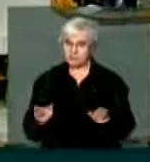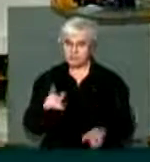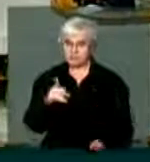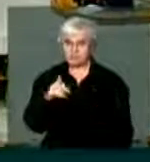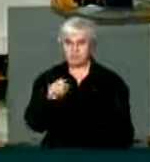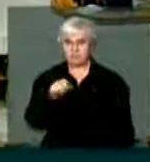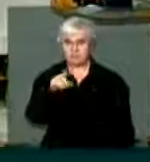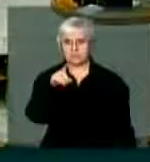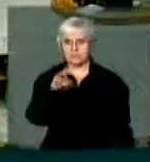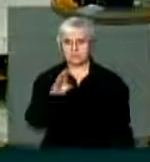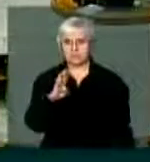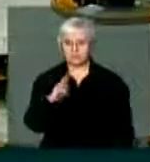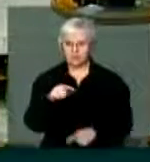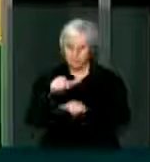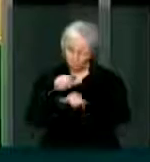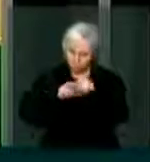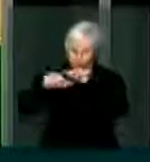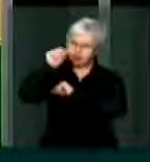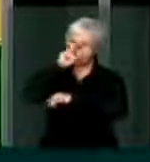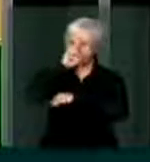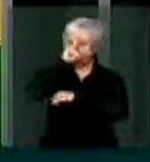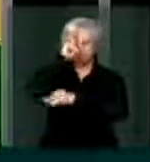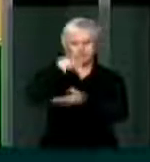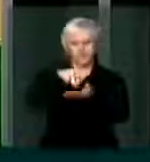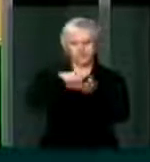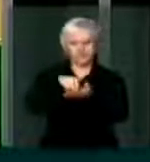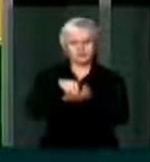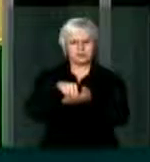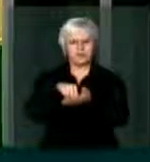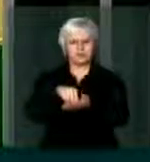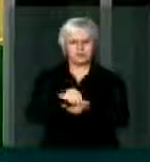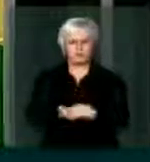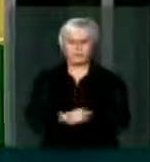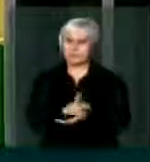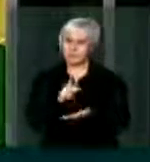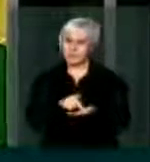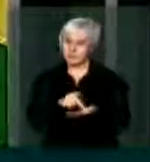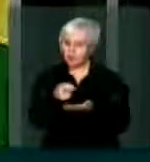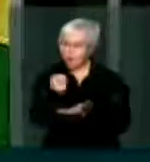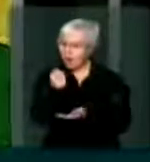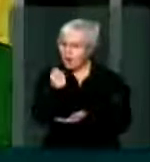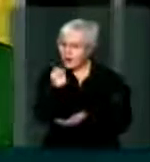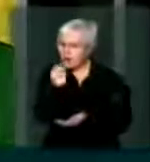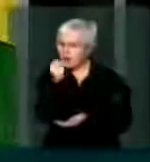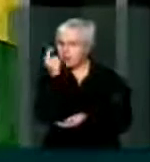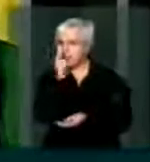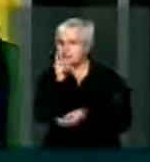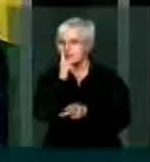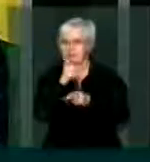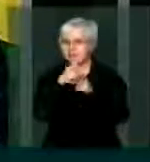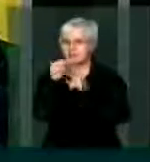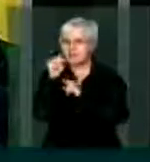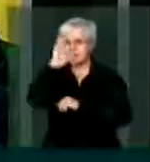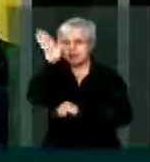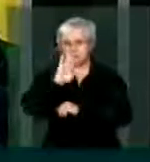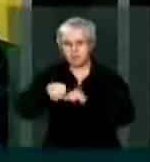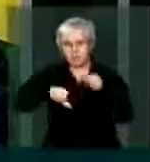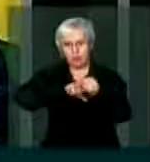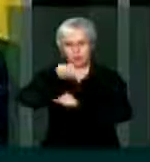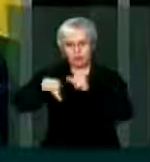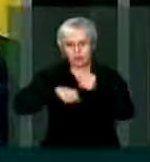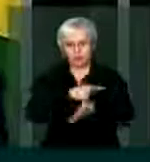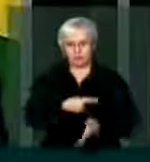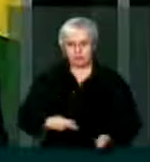revigorou sua força. Faltou pouco, muito pouco, para o Brasil alternar o governo.